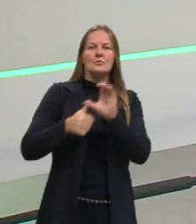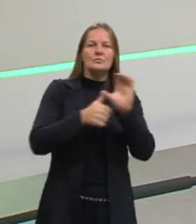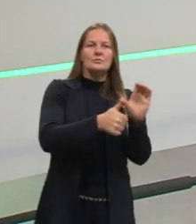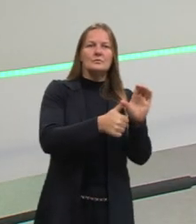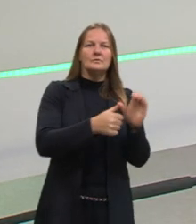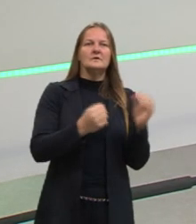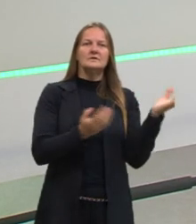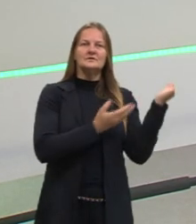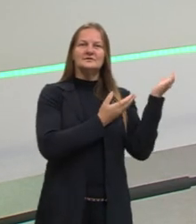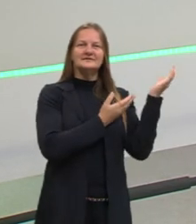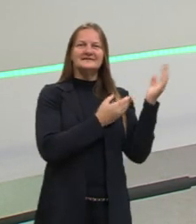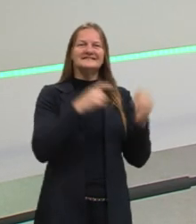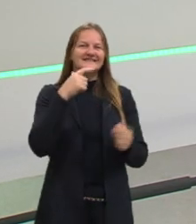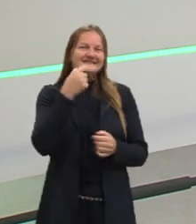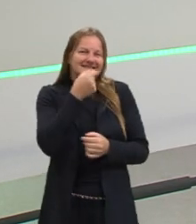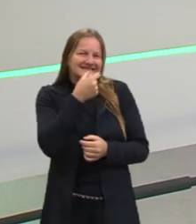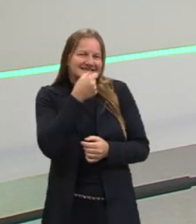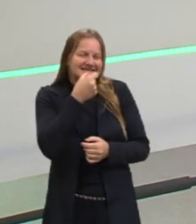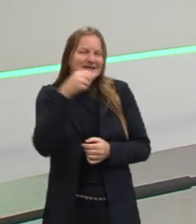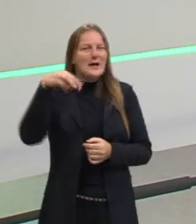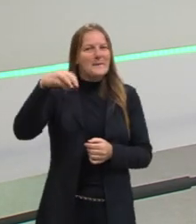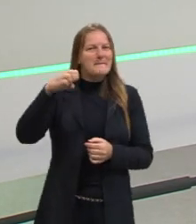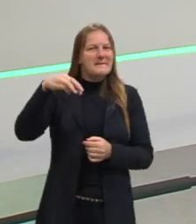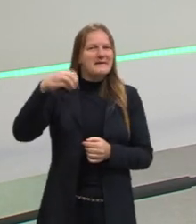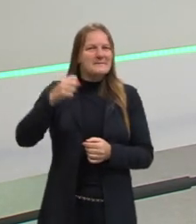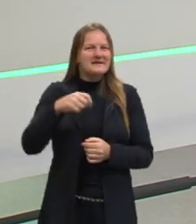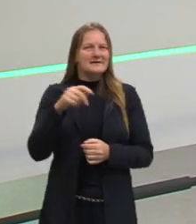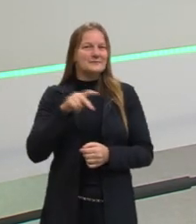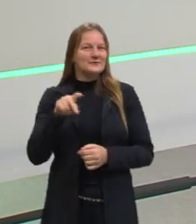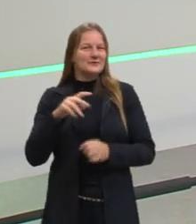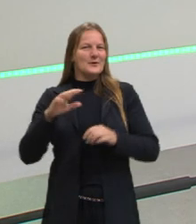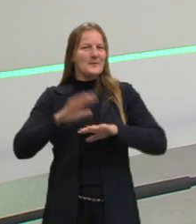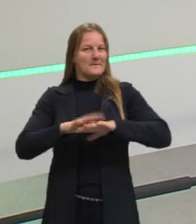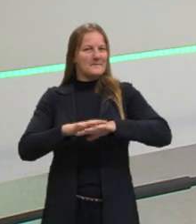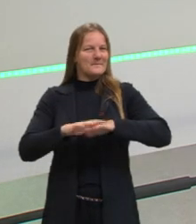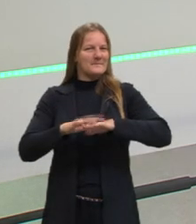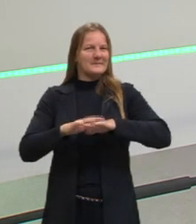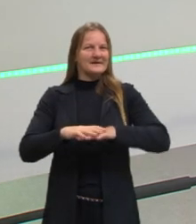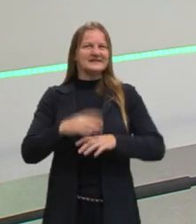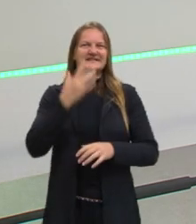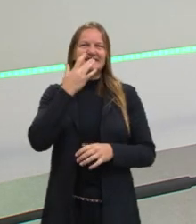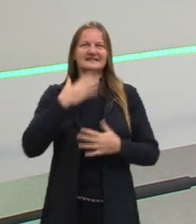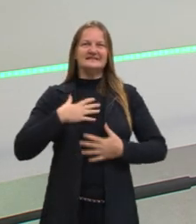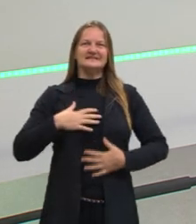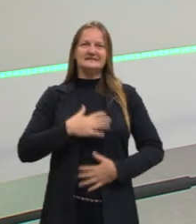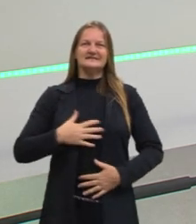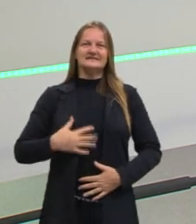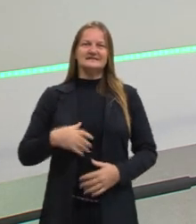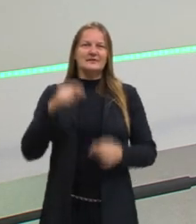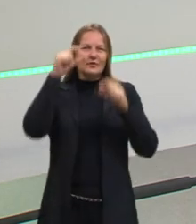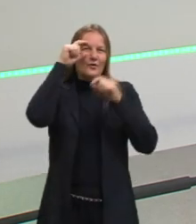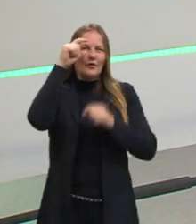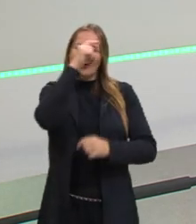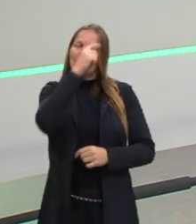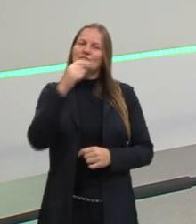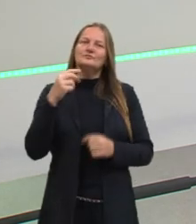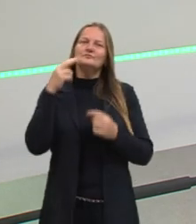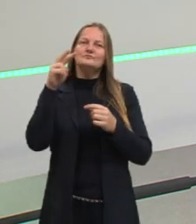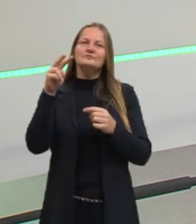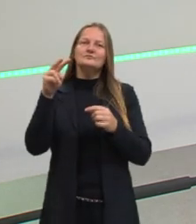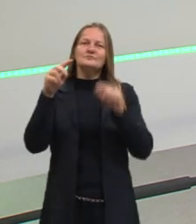coloquei um meme, que tem um professor de matemática com uma camiseta branca, óculos, ele está no quadro,